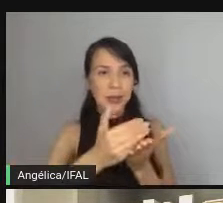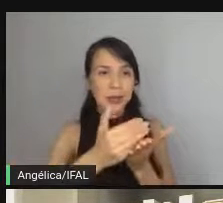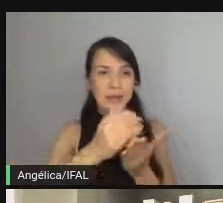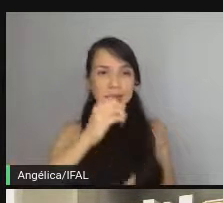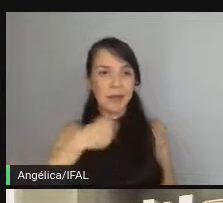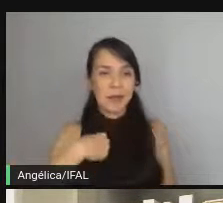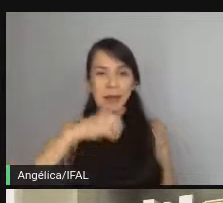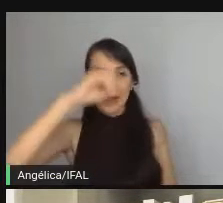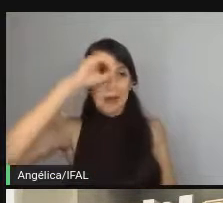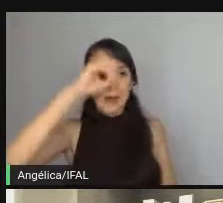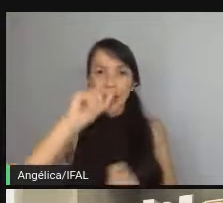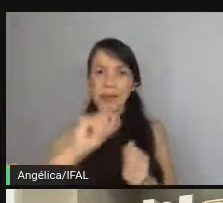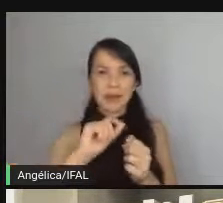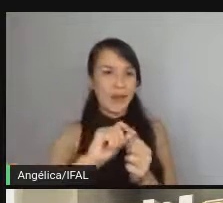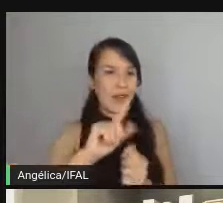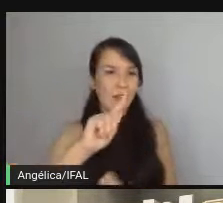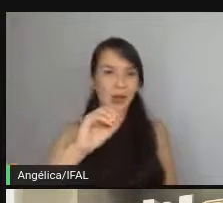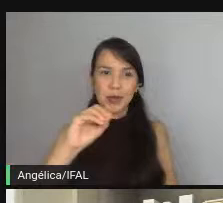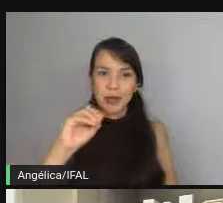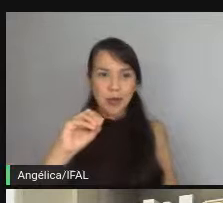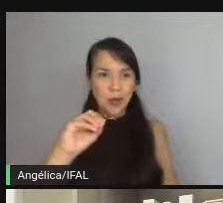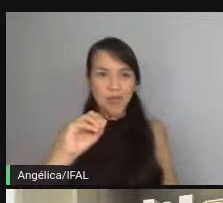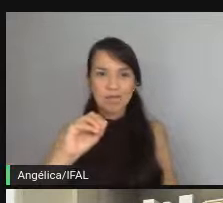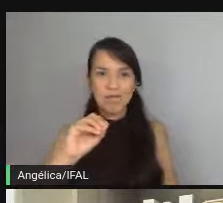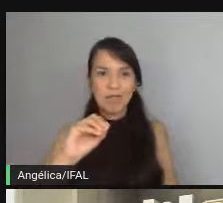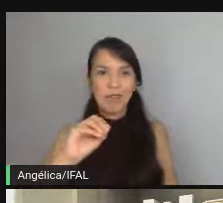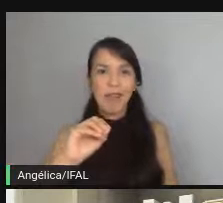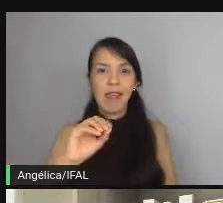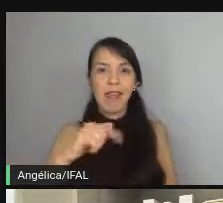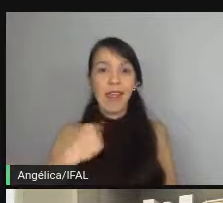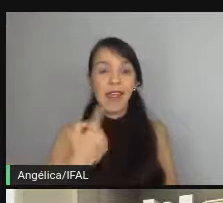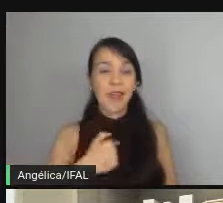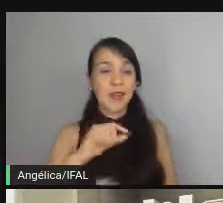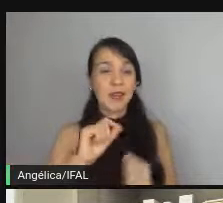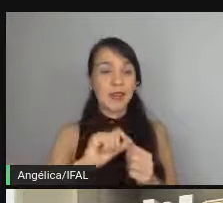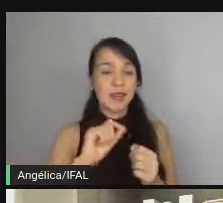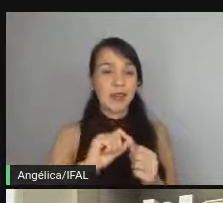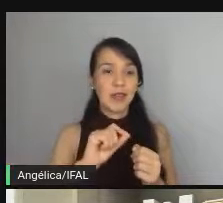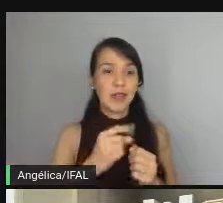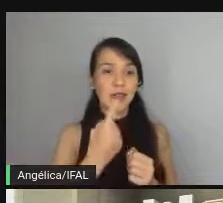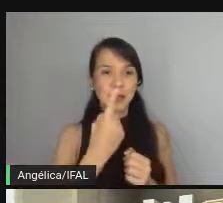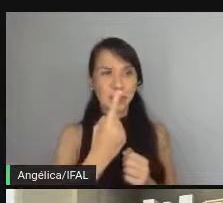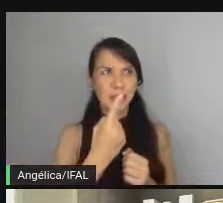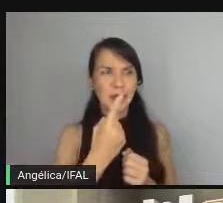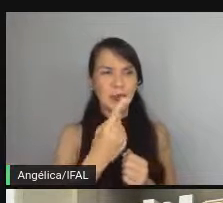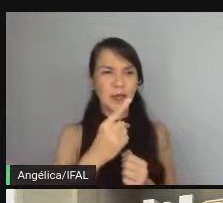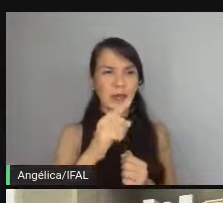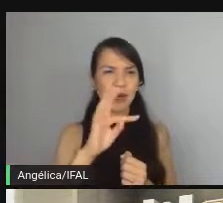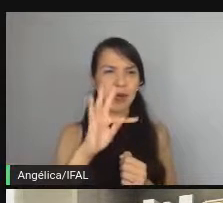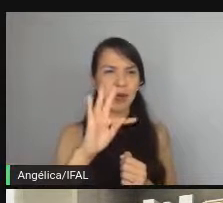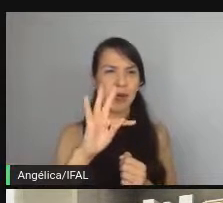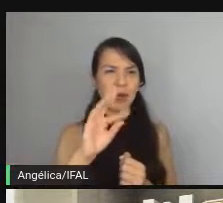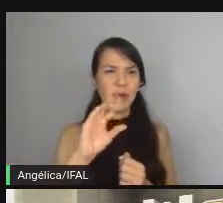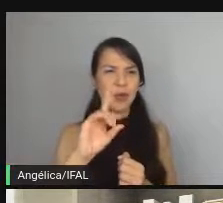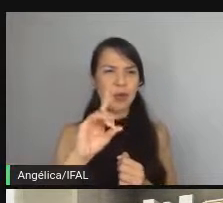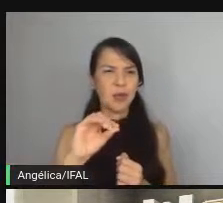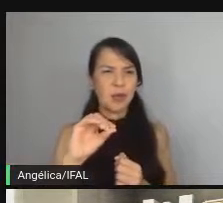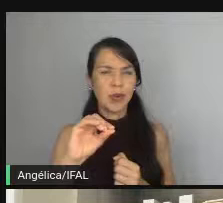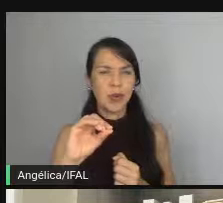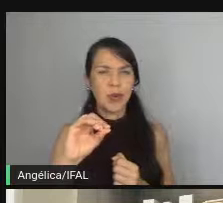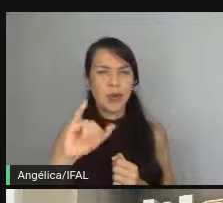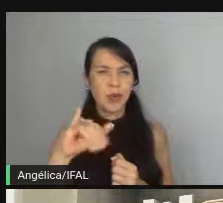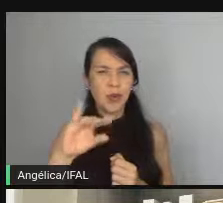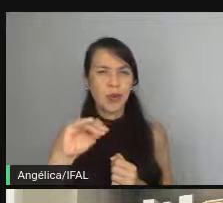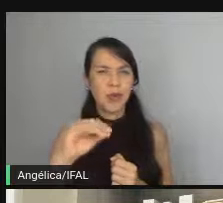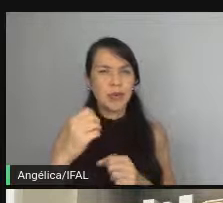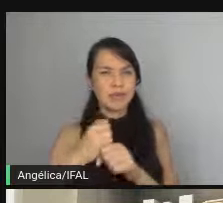mexo em gol. Eu só fiz um dojo há 20 anos, 20 anos não, mas há